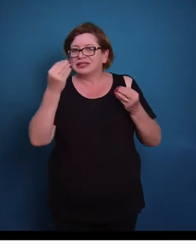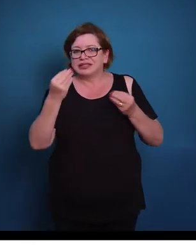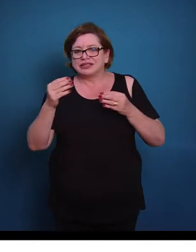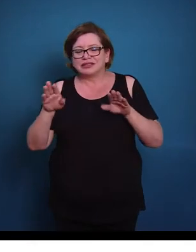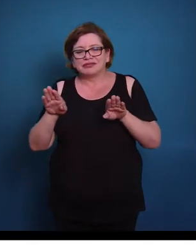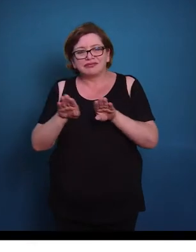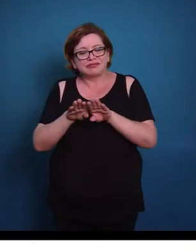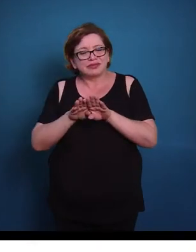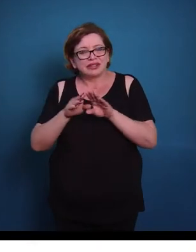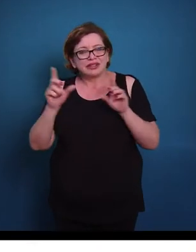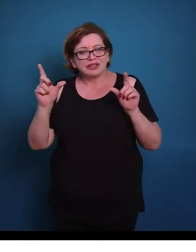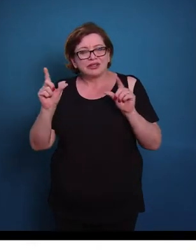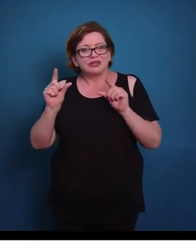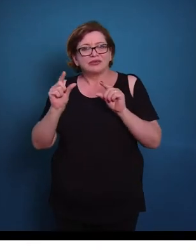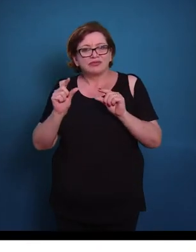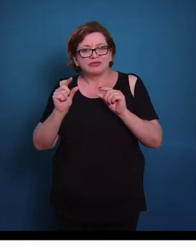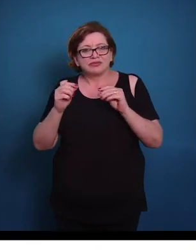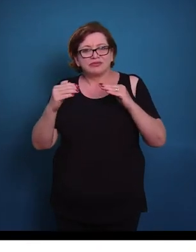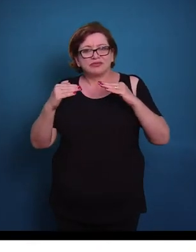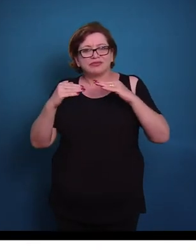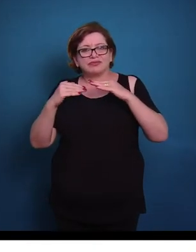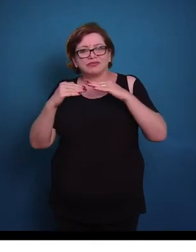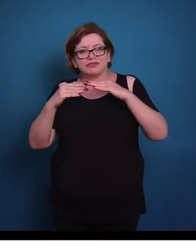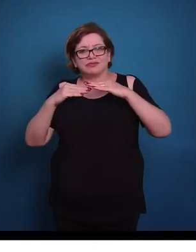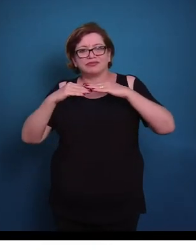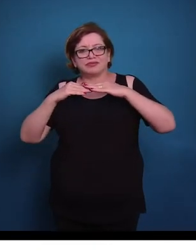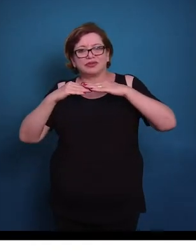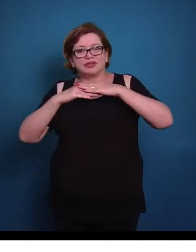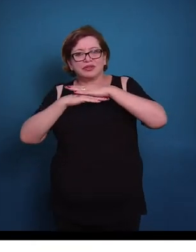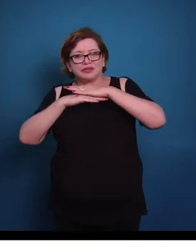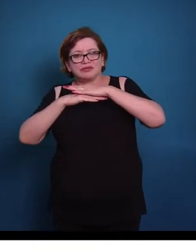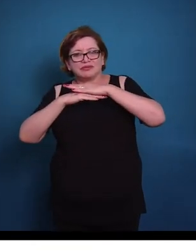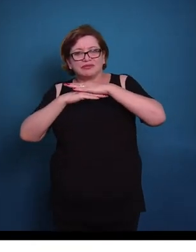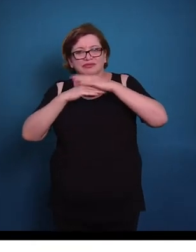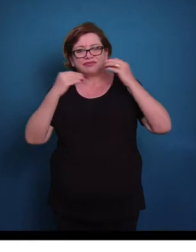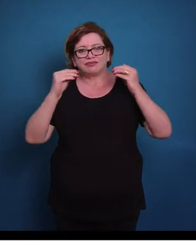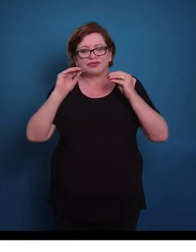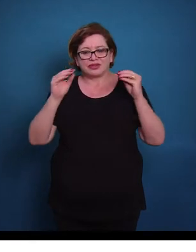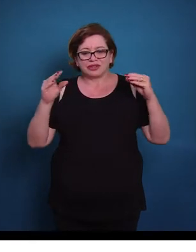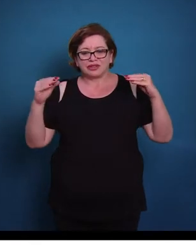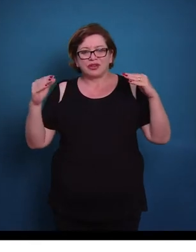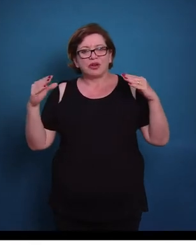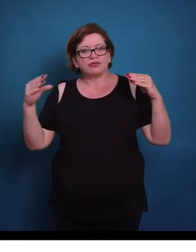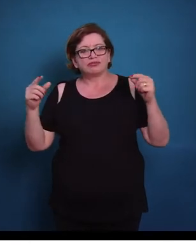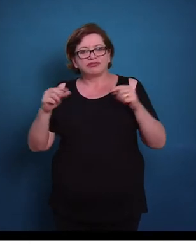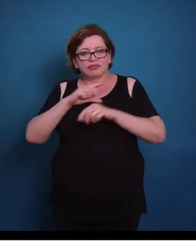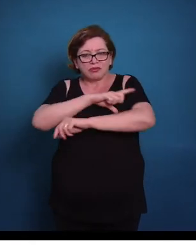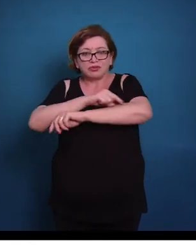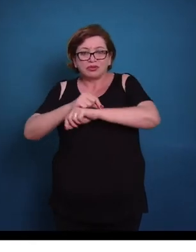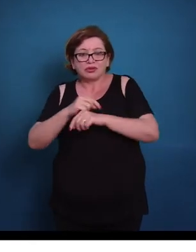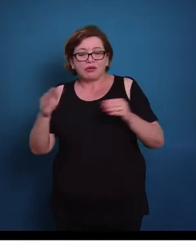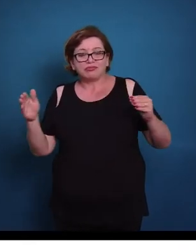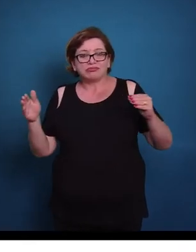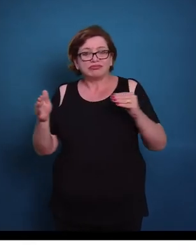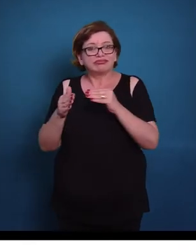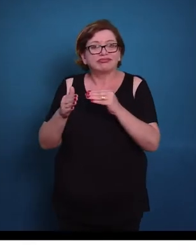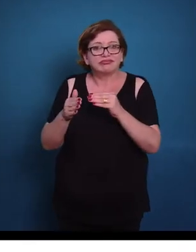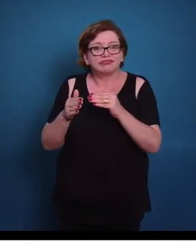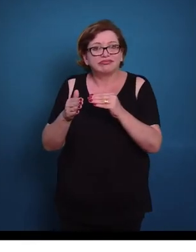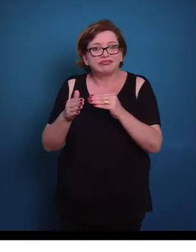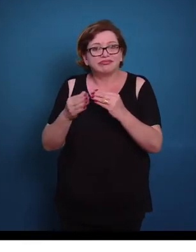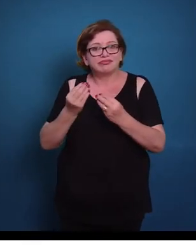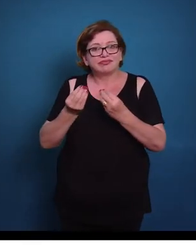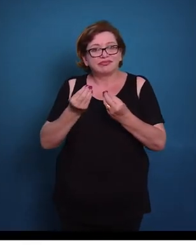reduzir, nesse caso aqui, a distância entre esses dois discos Z. Ou seja, vai ter um encurtamento do sarcômero. E nós vamos ter